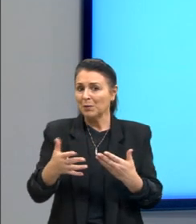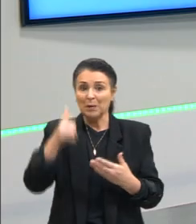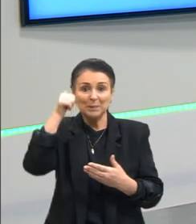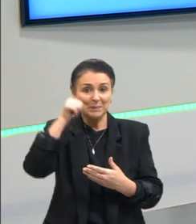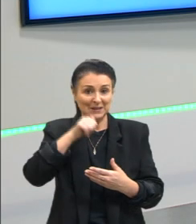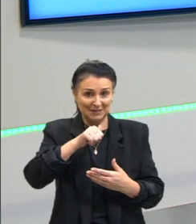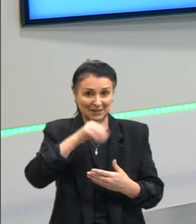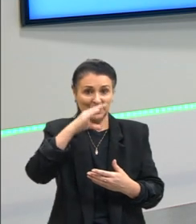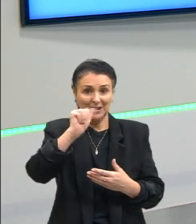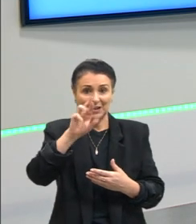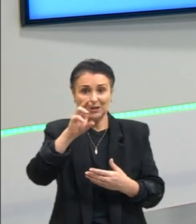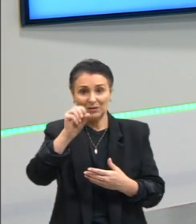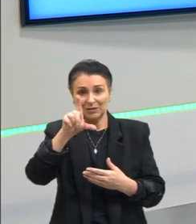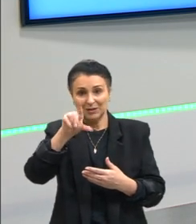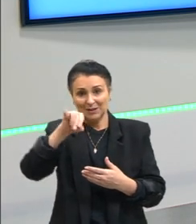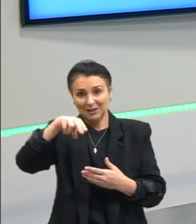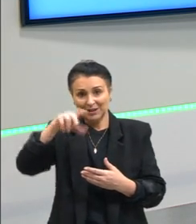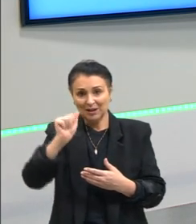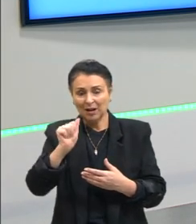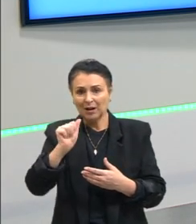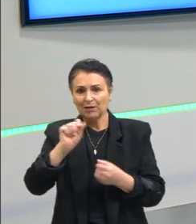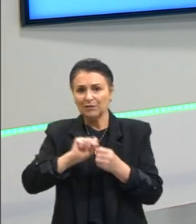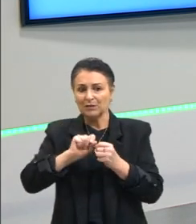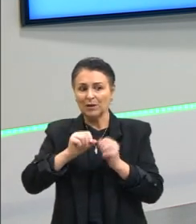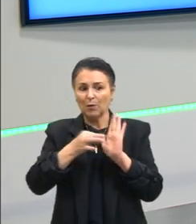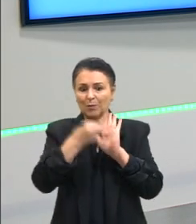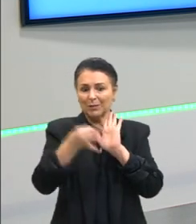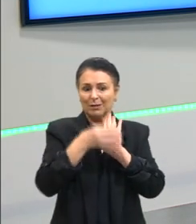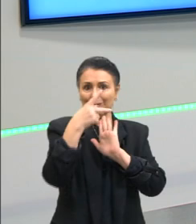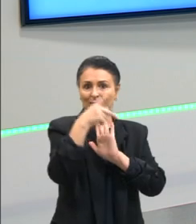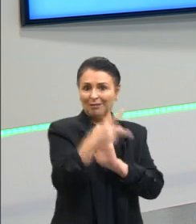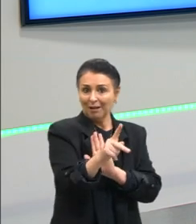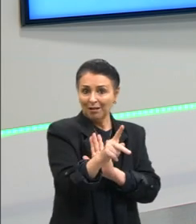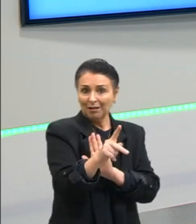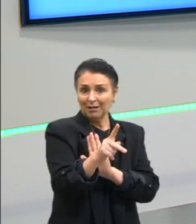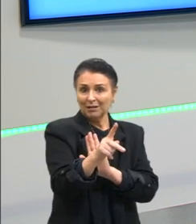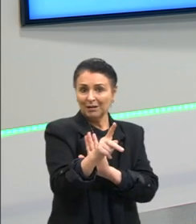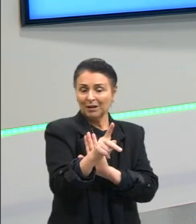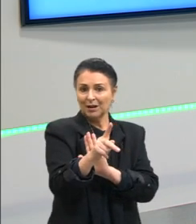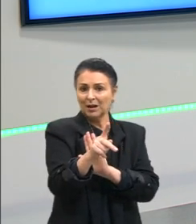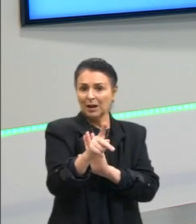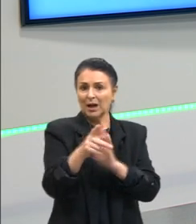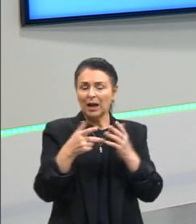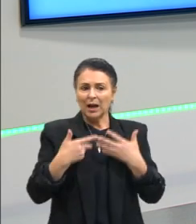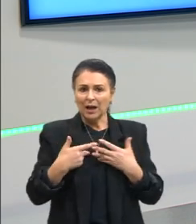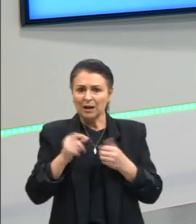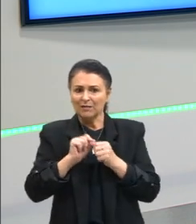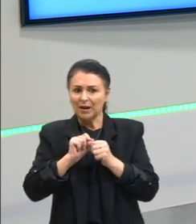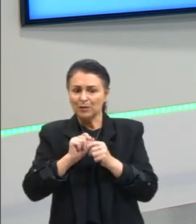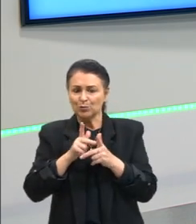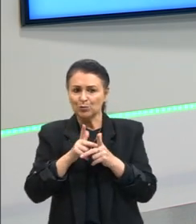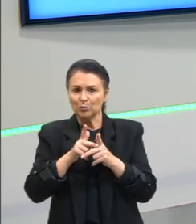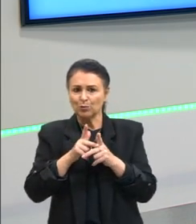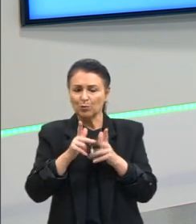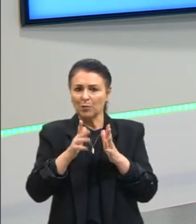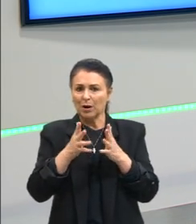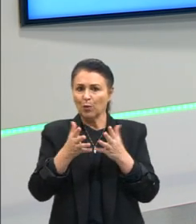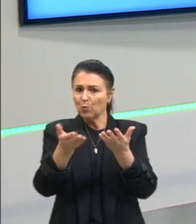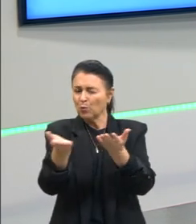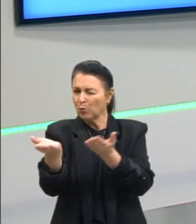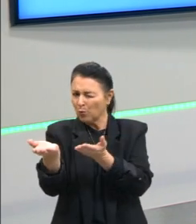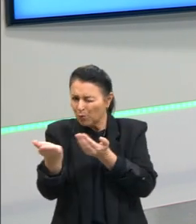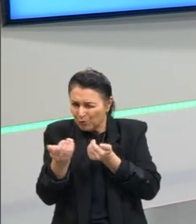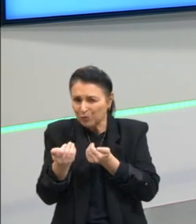conseguiu fazer com que a opinião dela fosse disposta então ela direciona já o leitor olha só